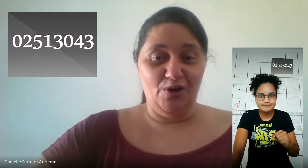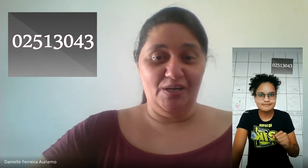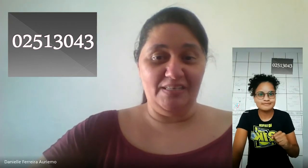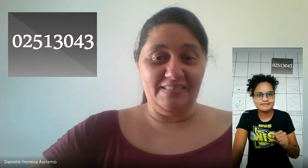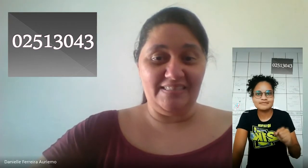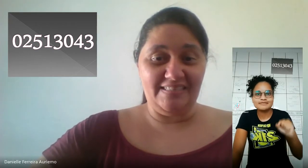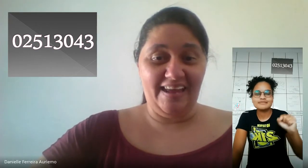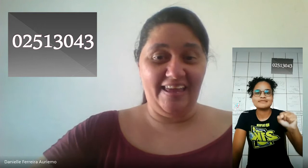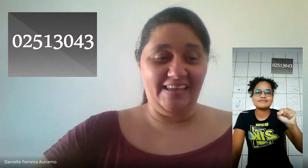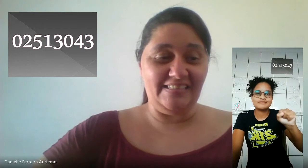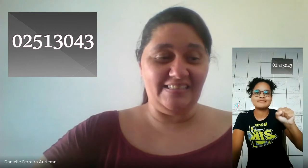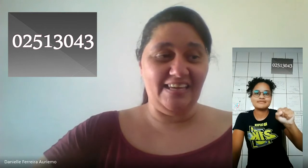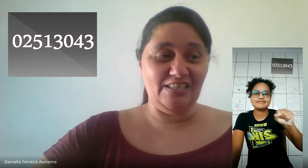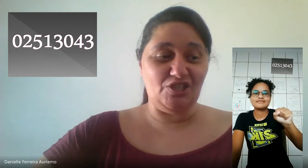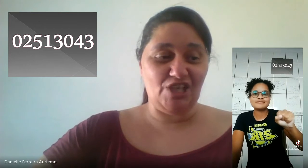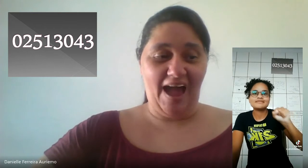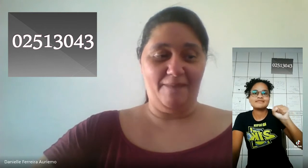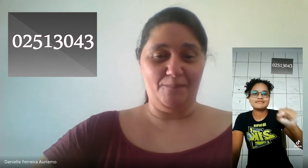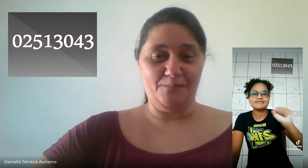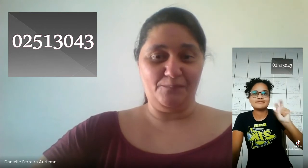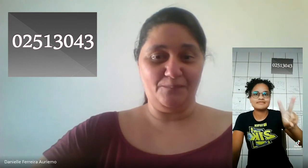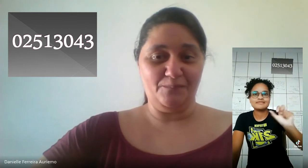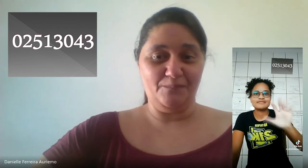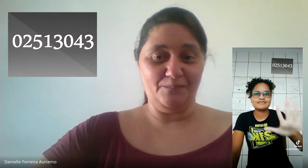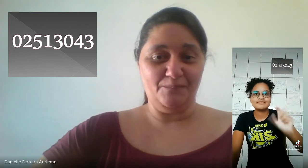dois, três, um, já!